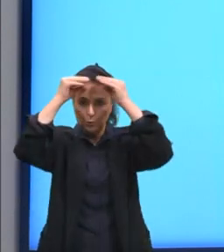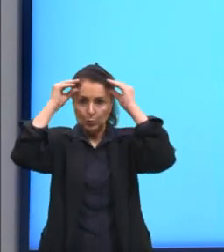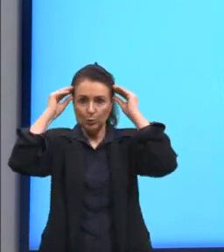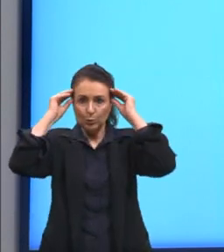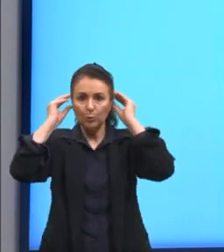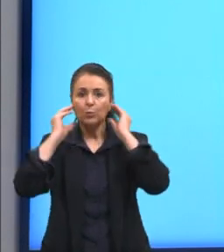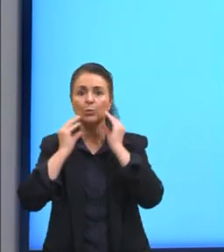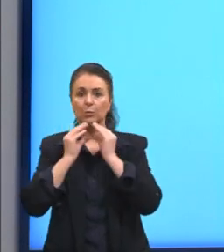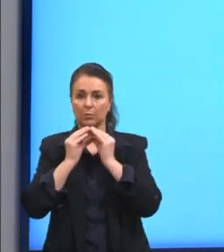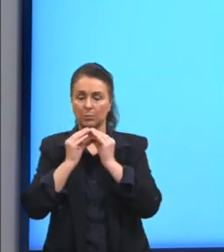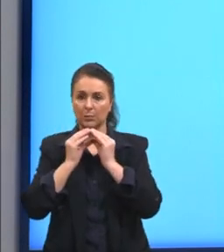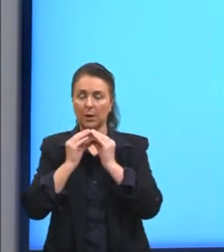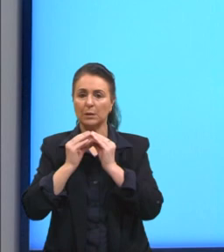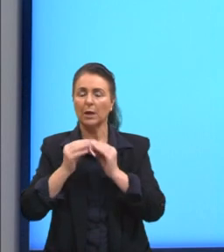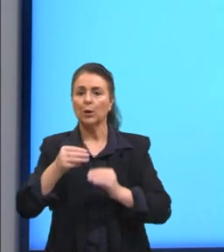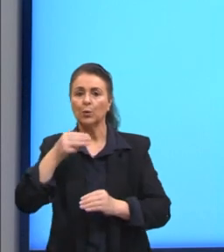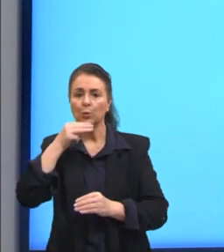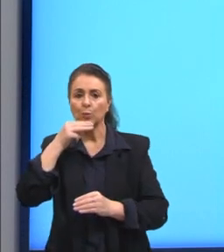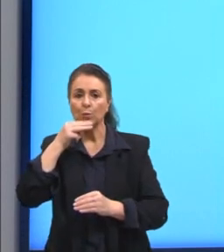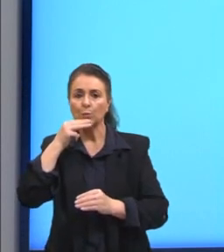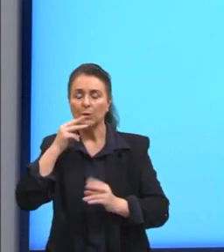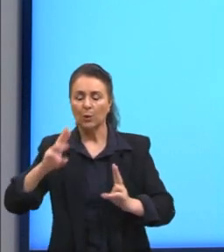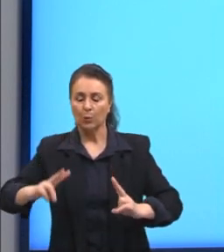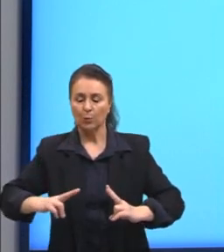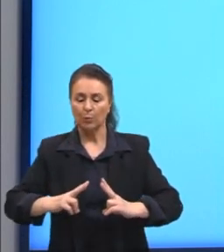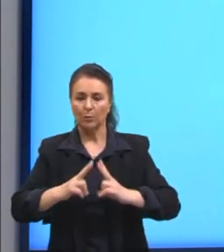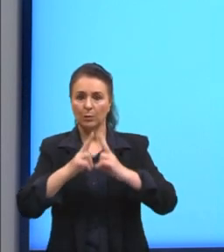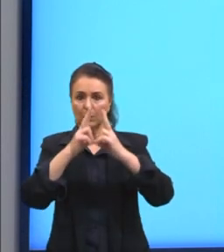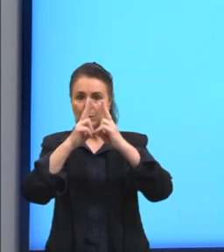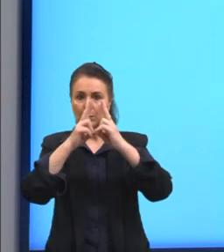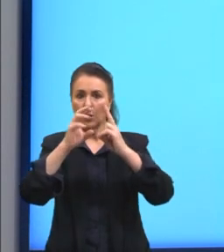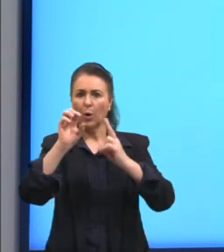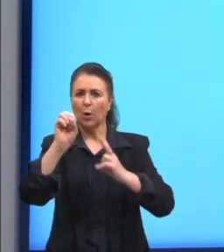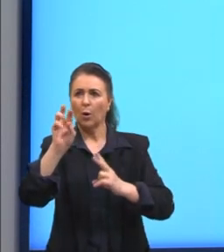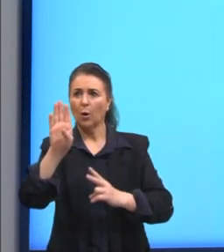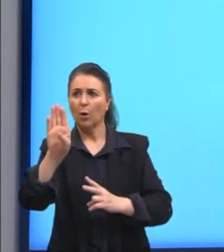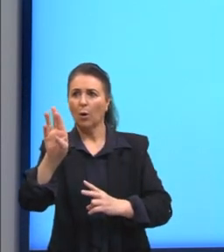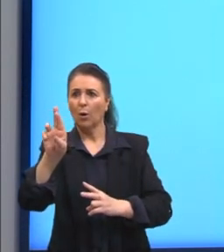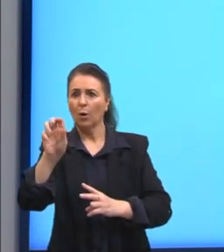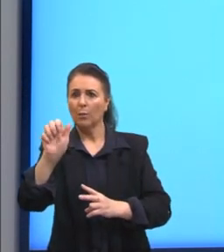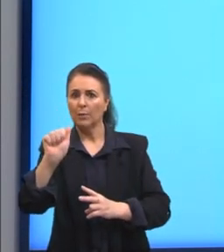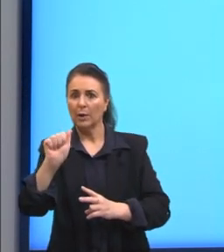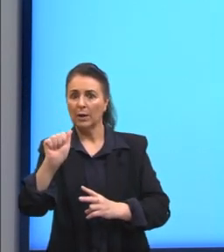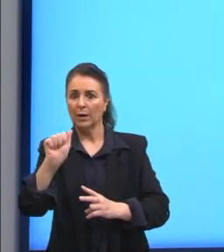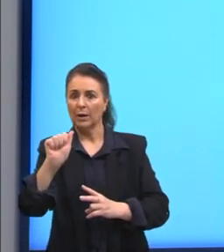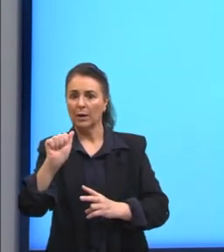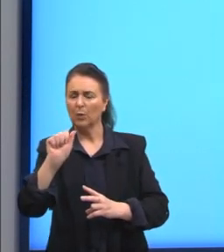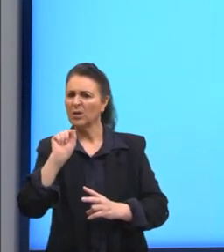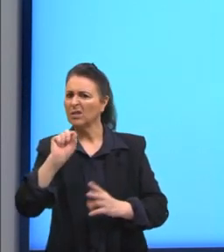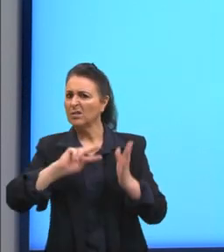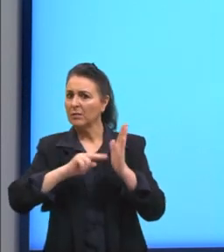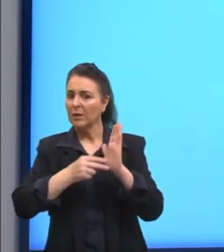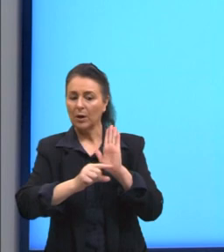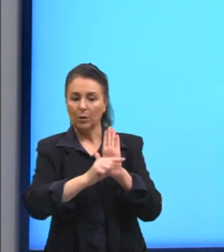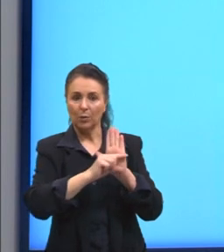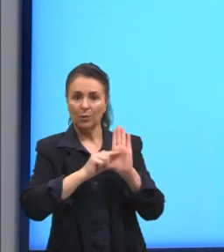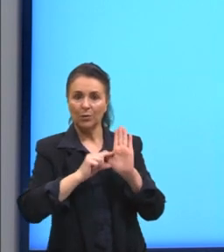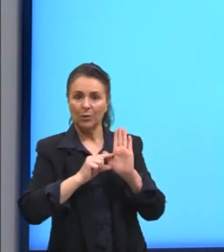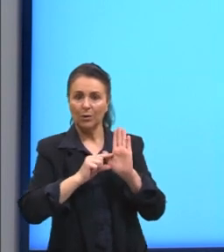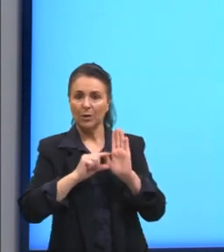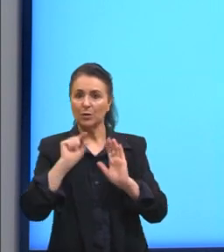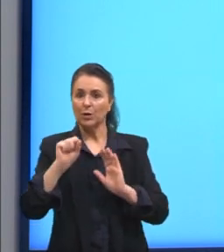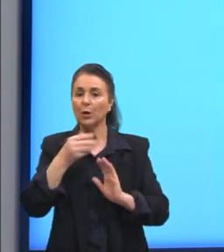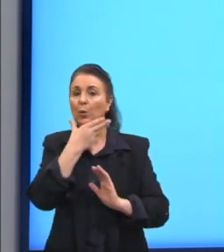museu em Paris. Esse obra de Leonardo da Vinci aqui serve para